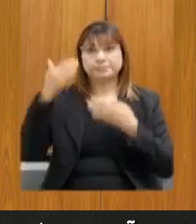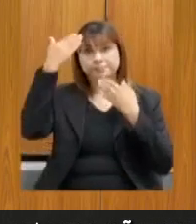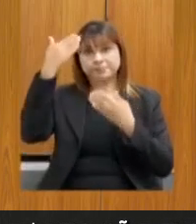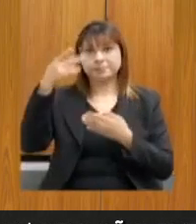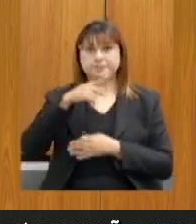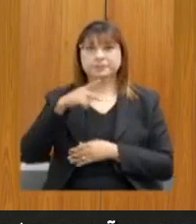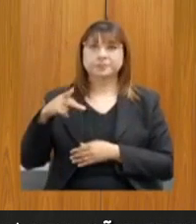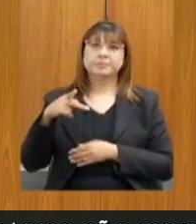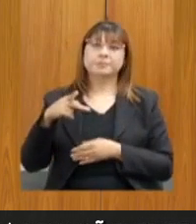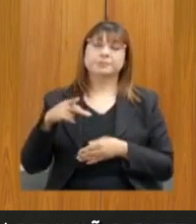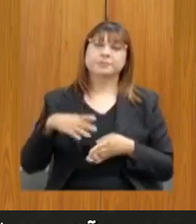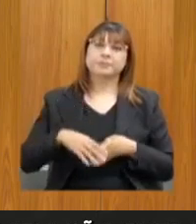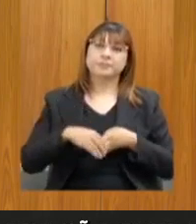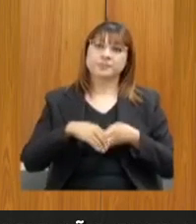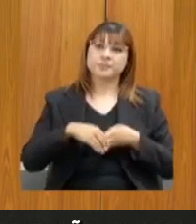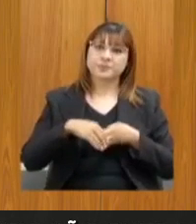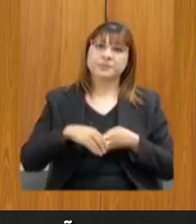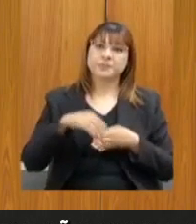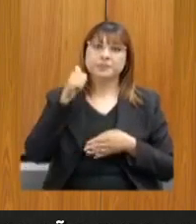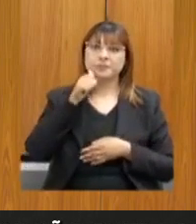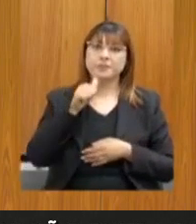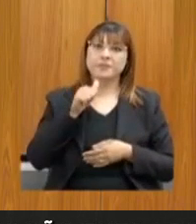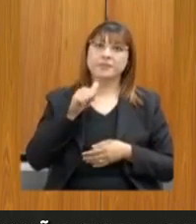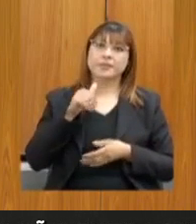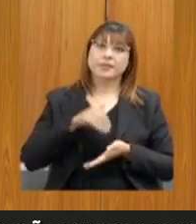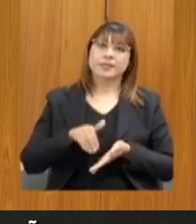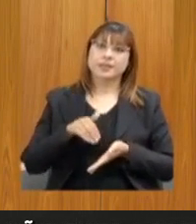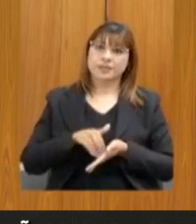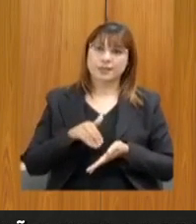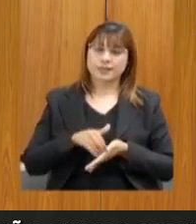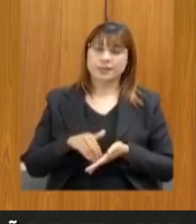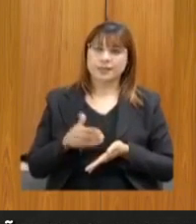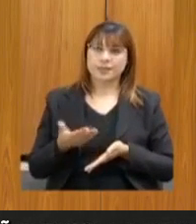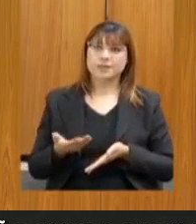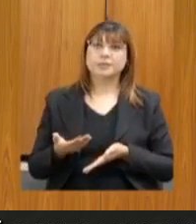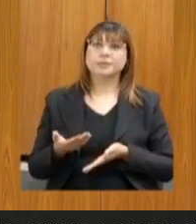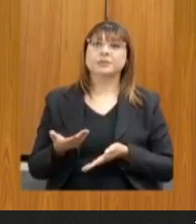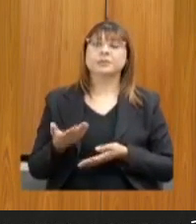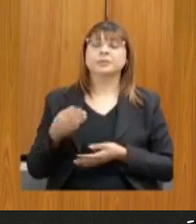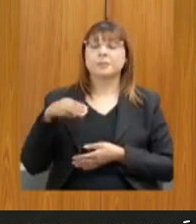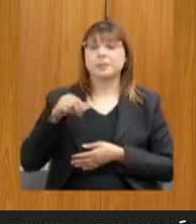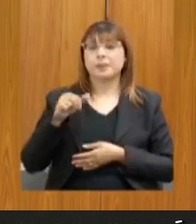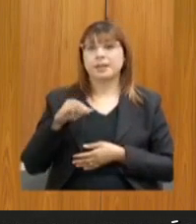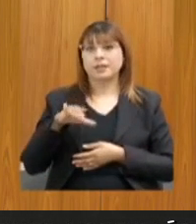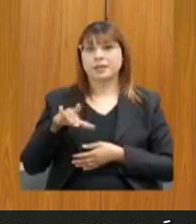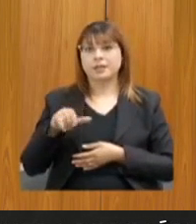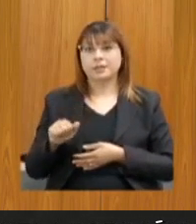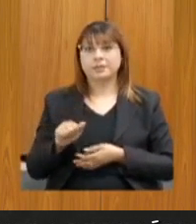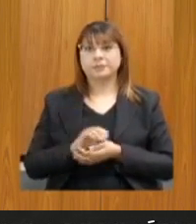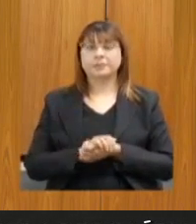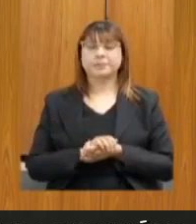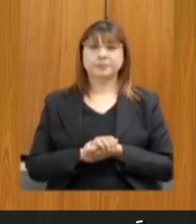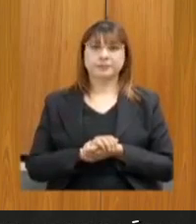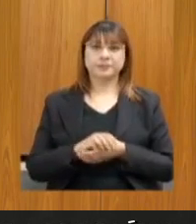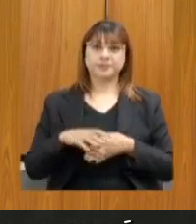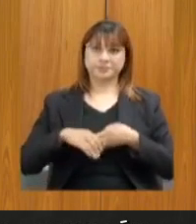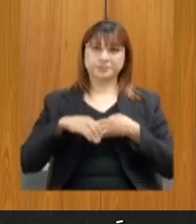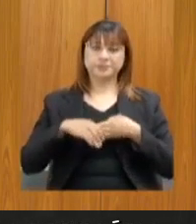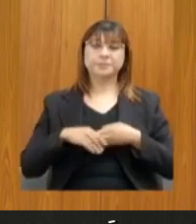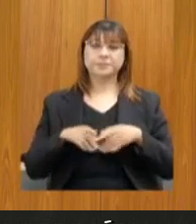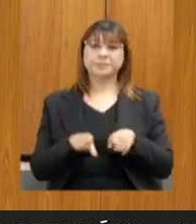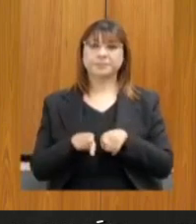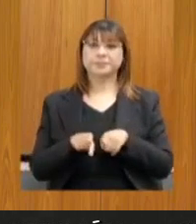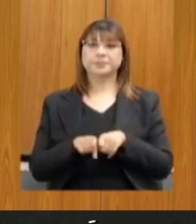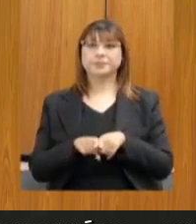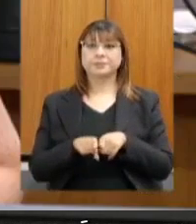Quero cumprimentar a nossa secretária de Meio Ambiente e Desenvolvimento Sustentável, a Marília. Cumprimentar também